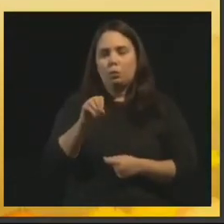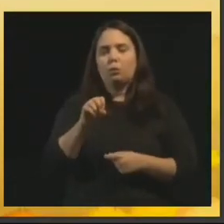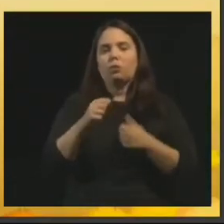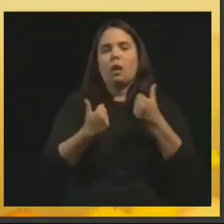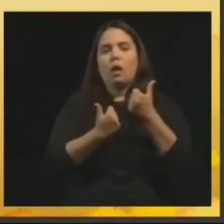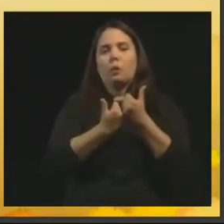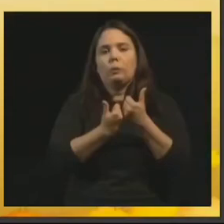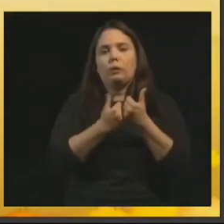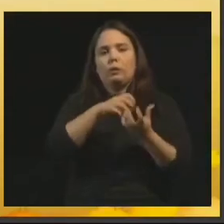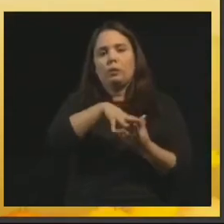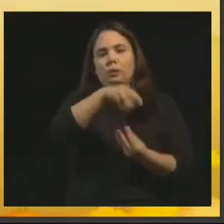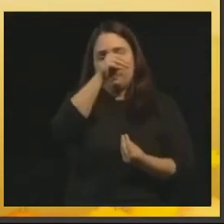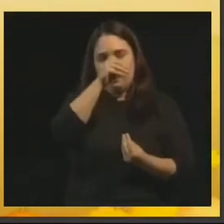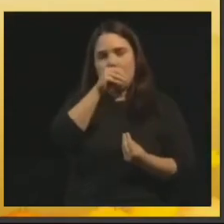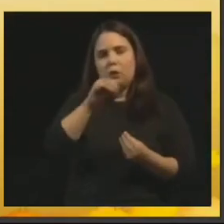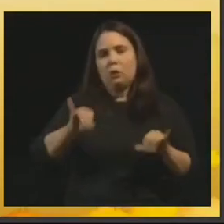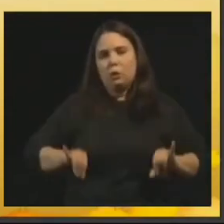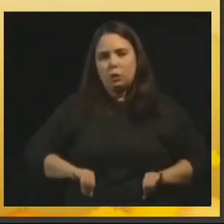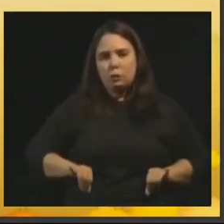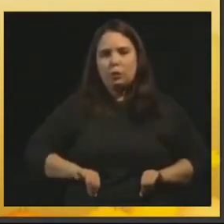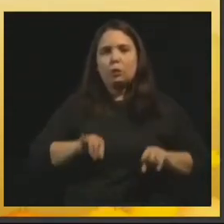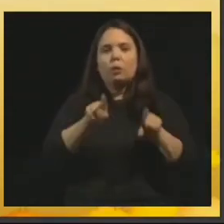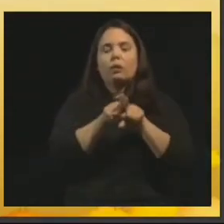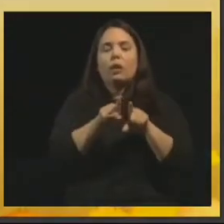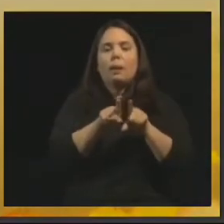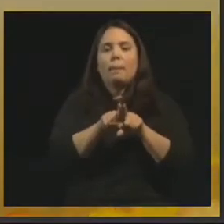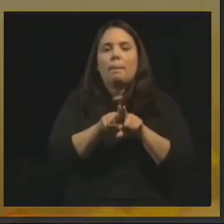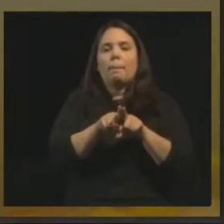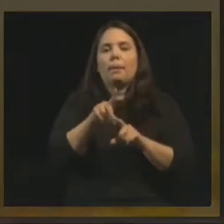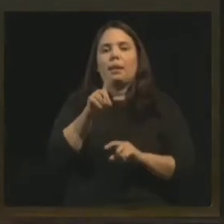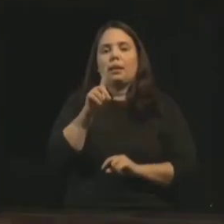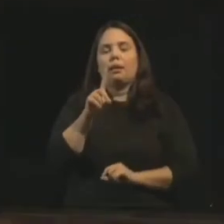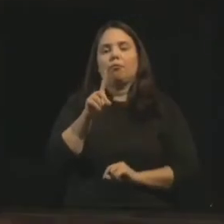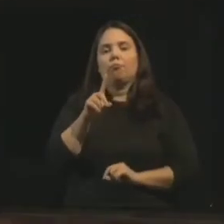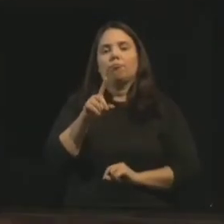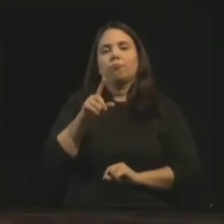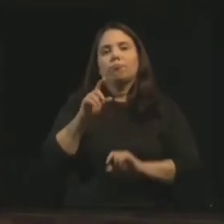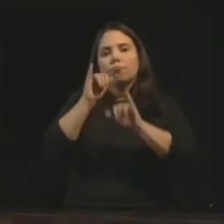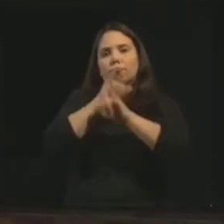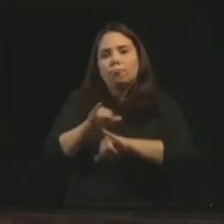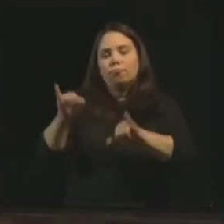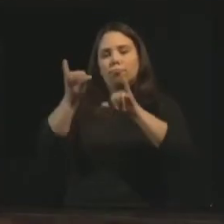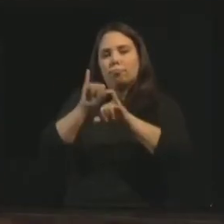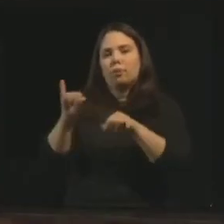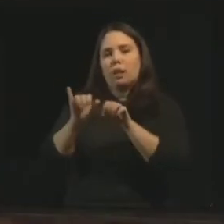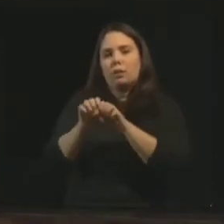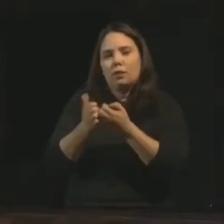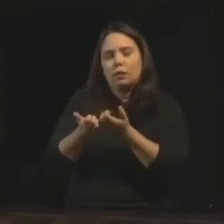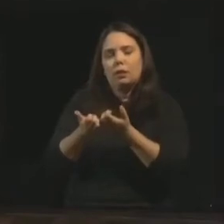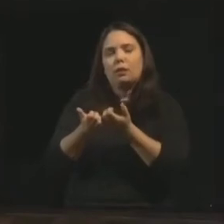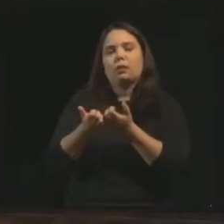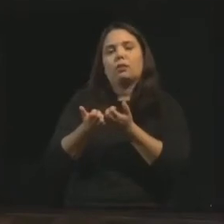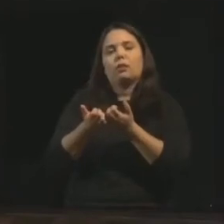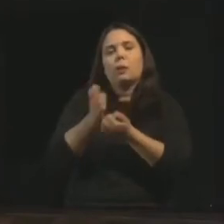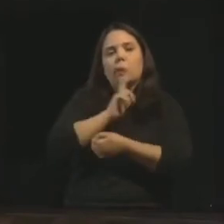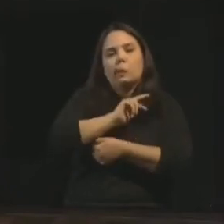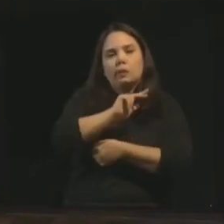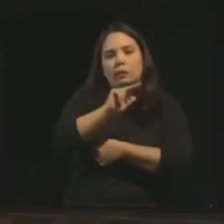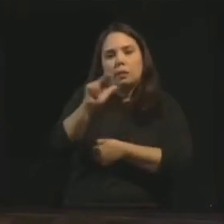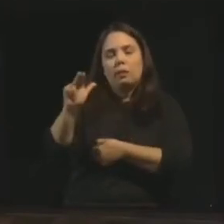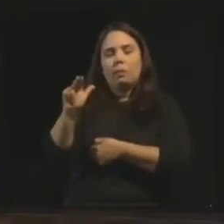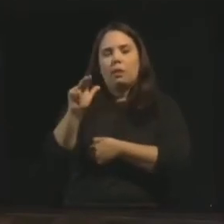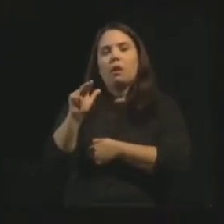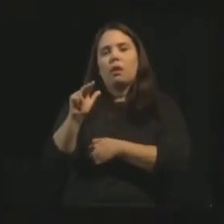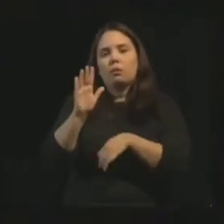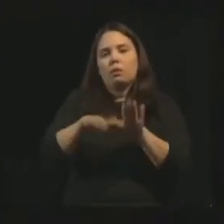espíritos sofredores e reuniões de desobsessão, de evangelização daqueles nossos irmãos menos felizes.